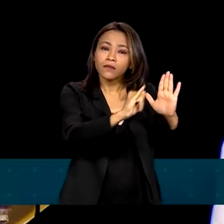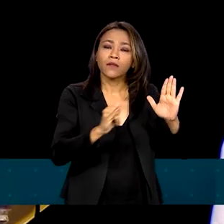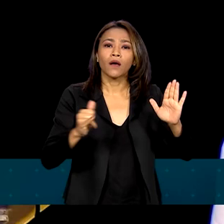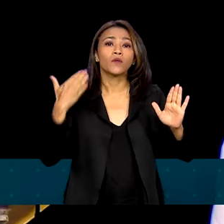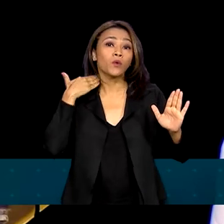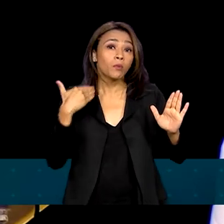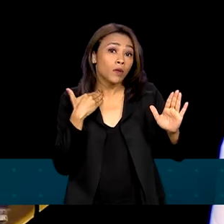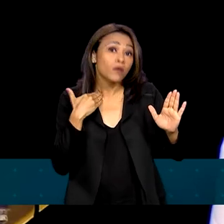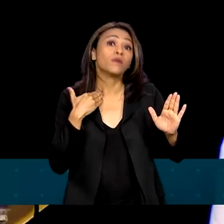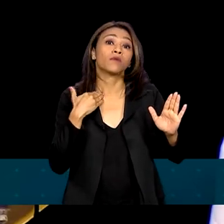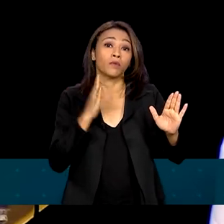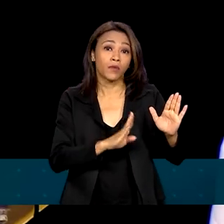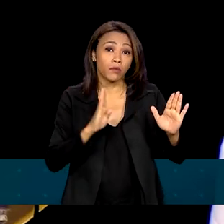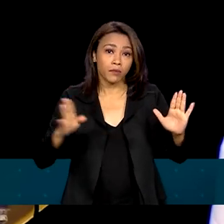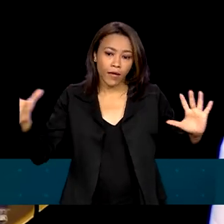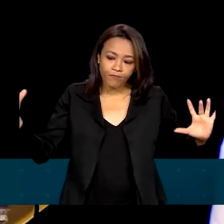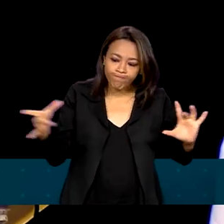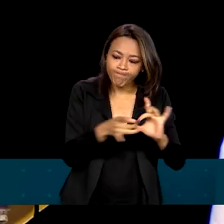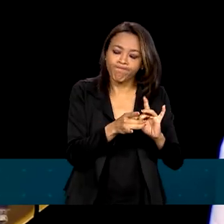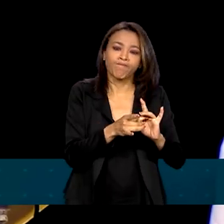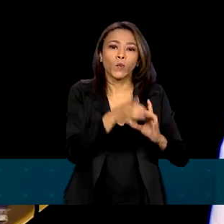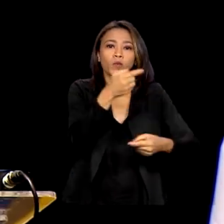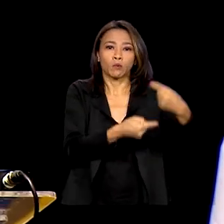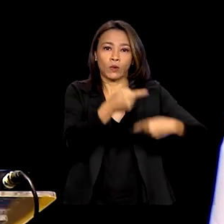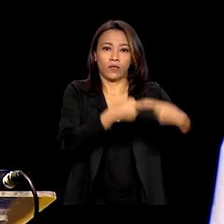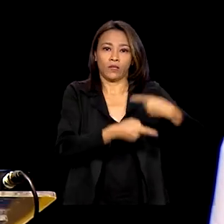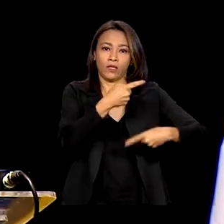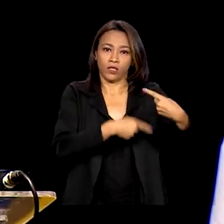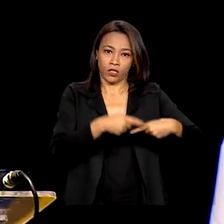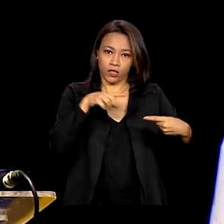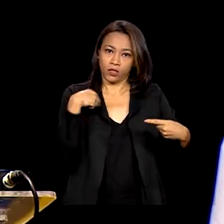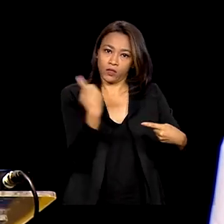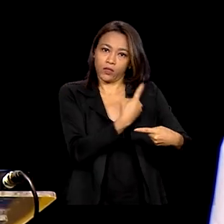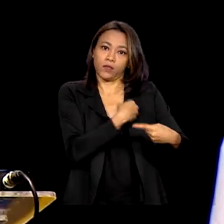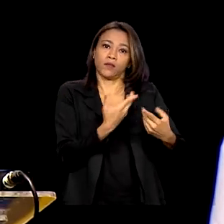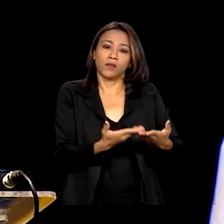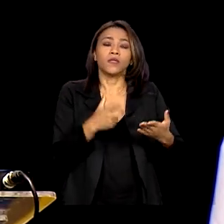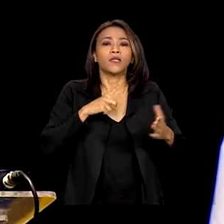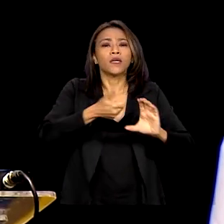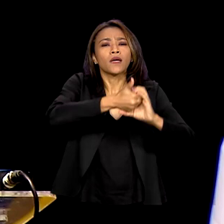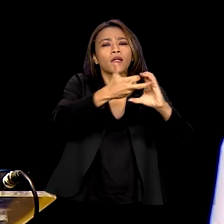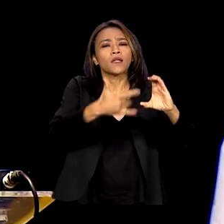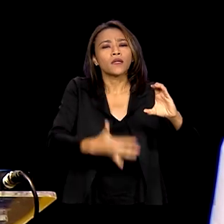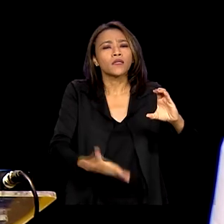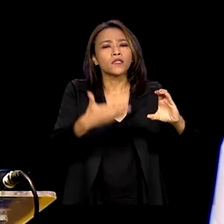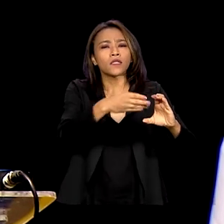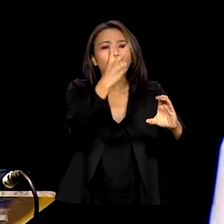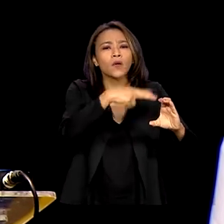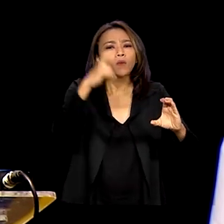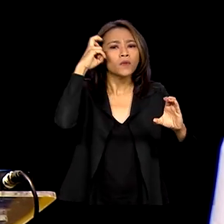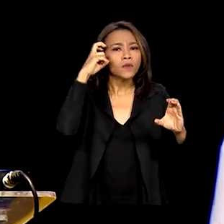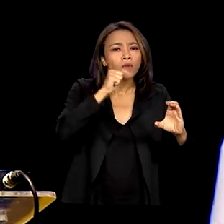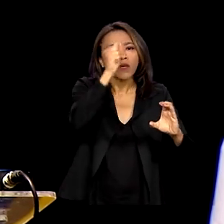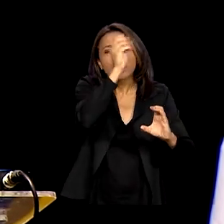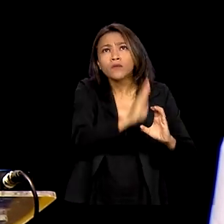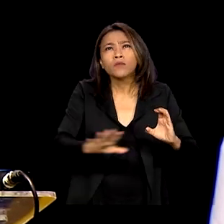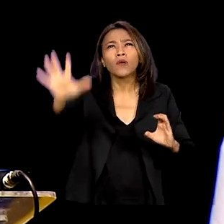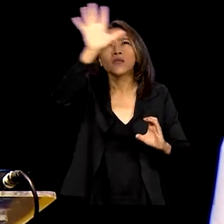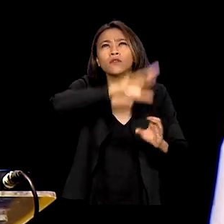sintonizados com as nossas políticas e terão como pilares as principais características da cultura brasileira.